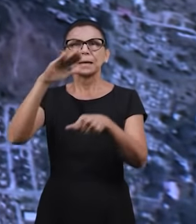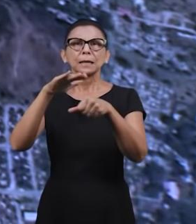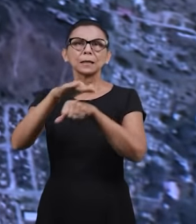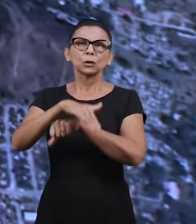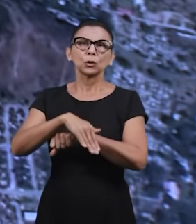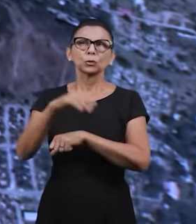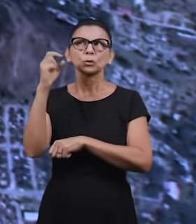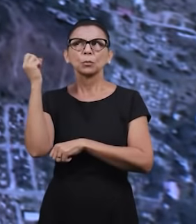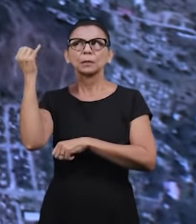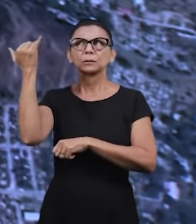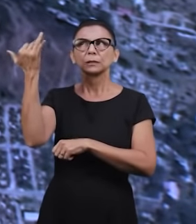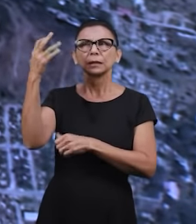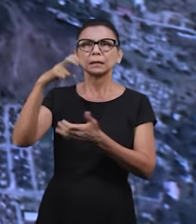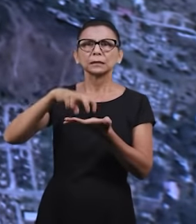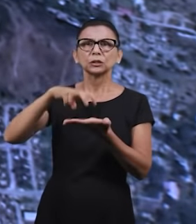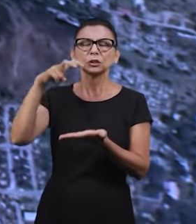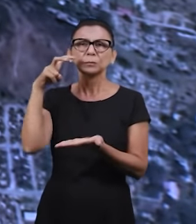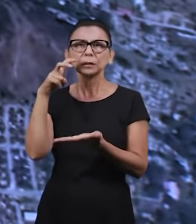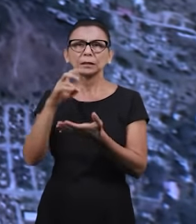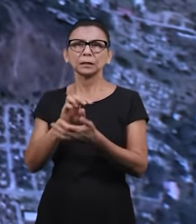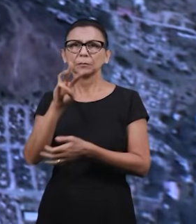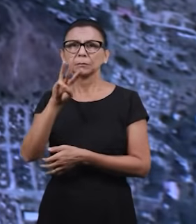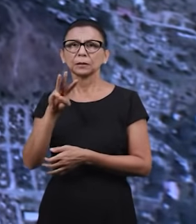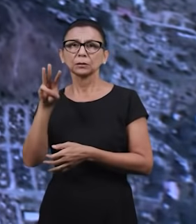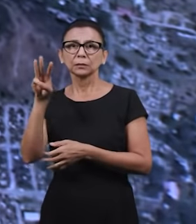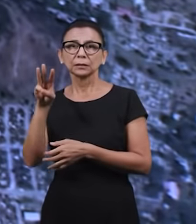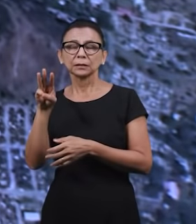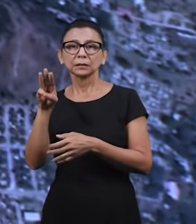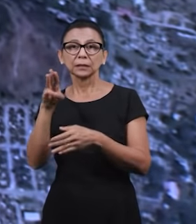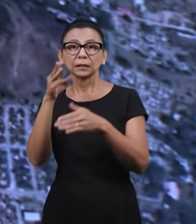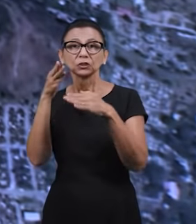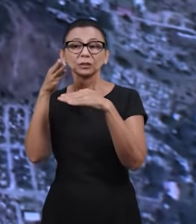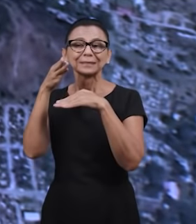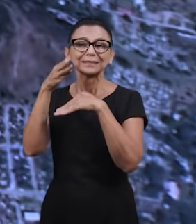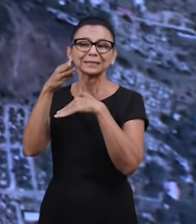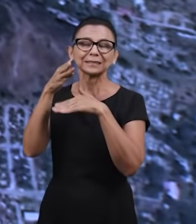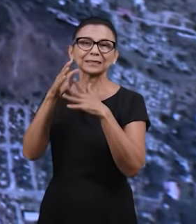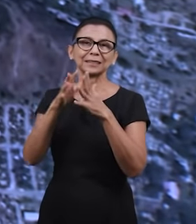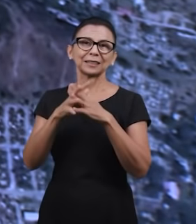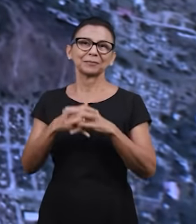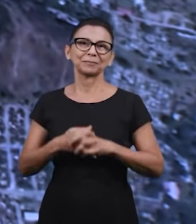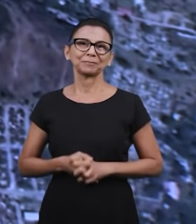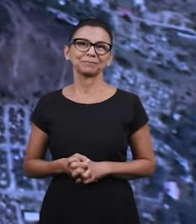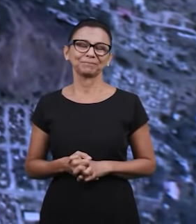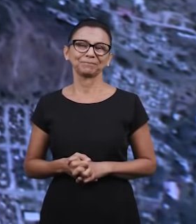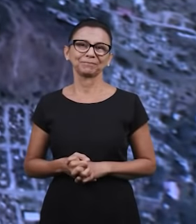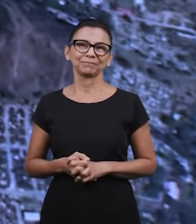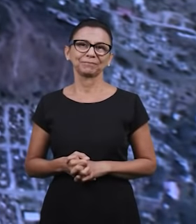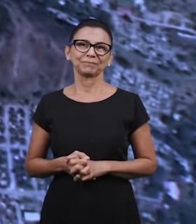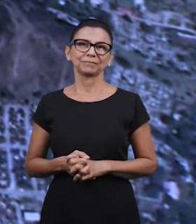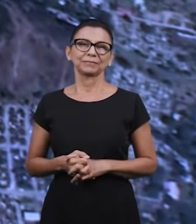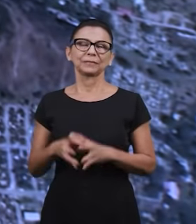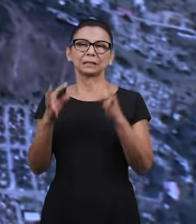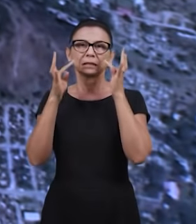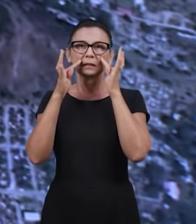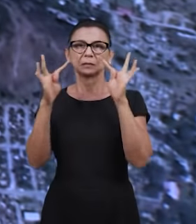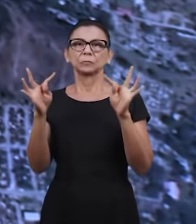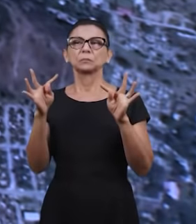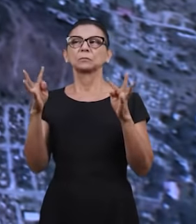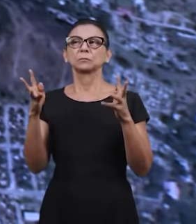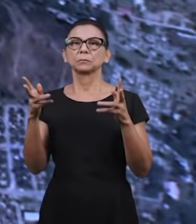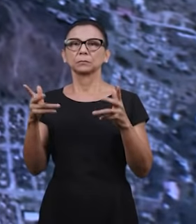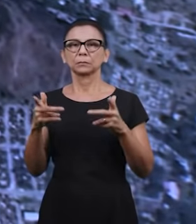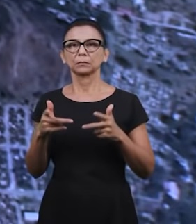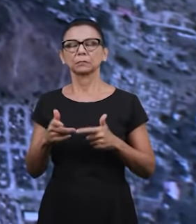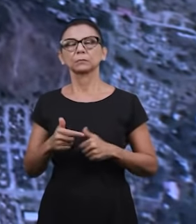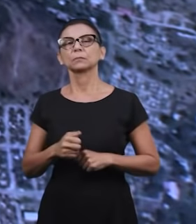às vezes certas horas da manhã para entrar no site meus irmãos esse testemunho do irmão John é